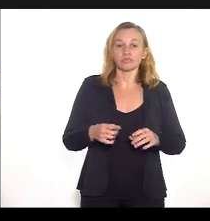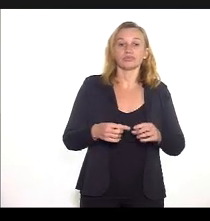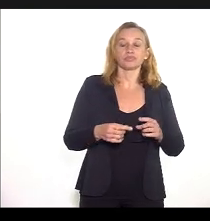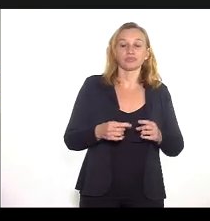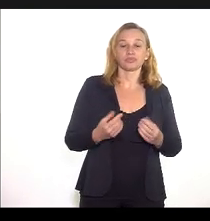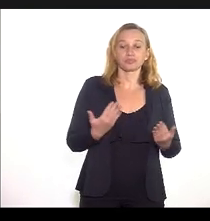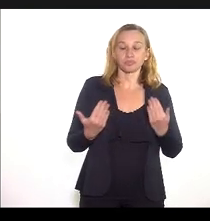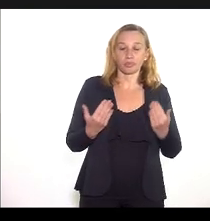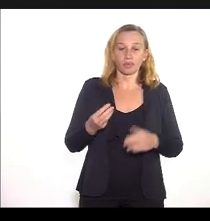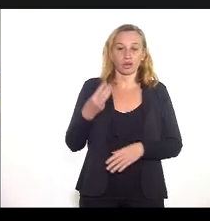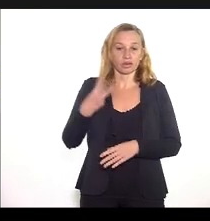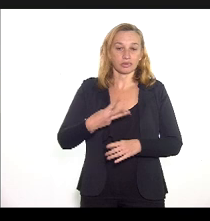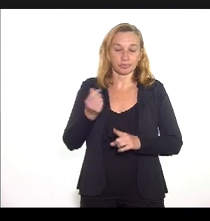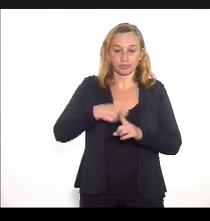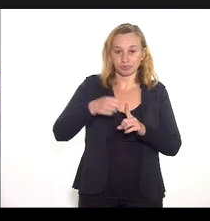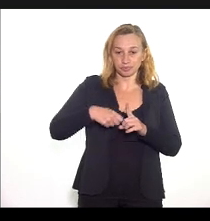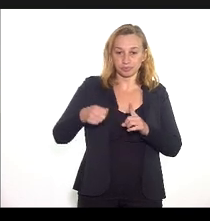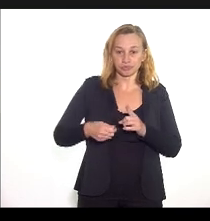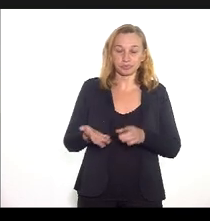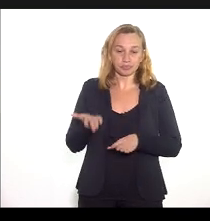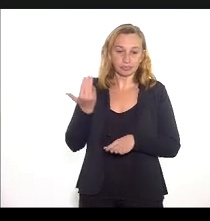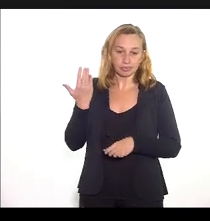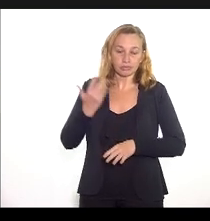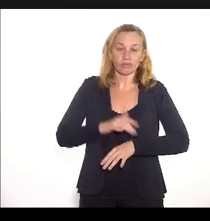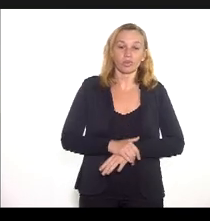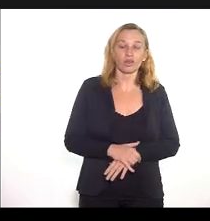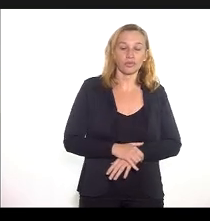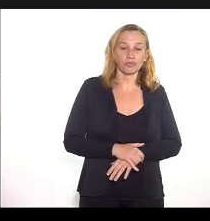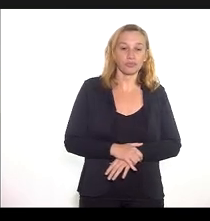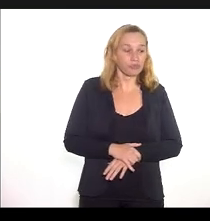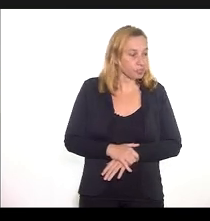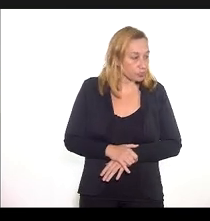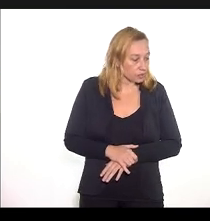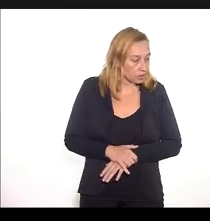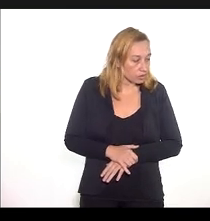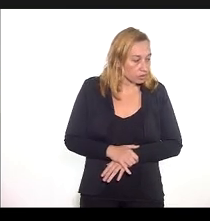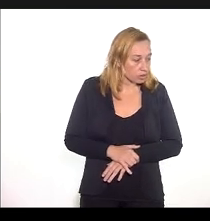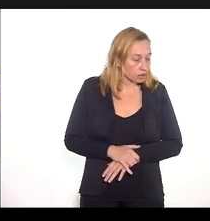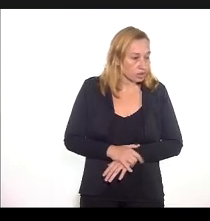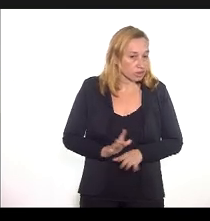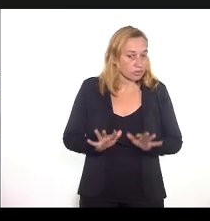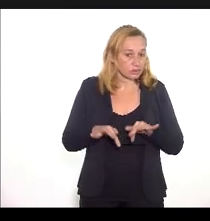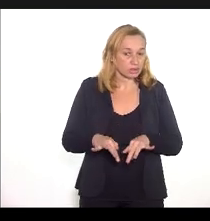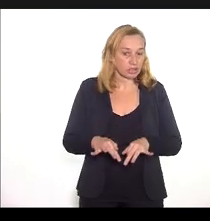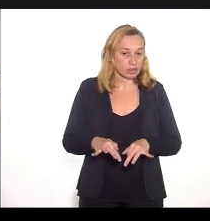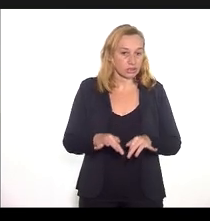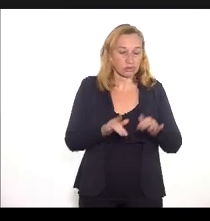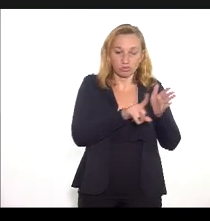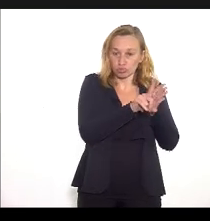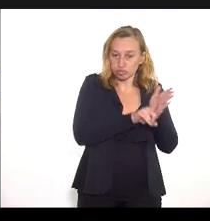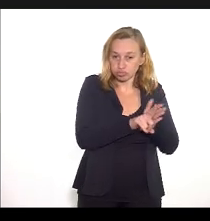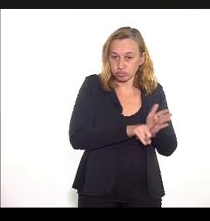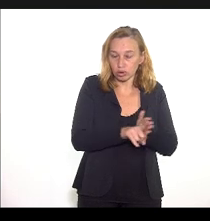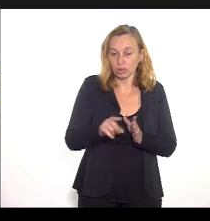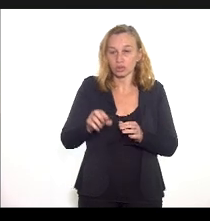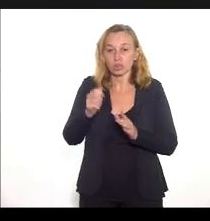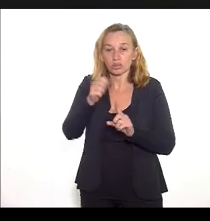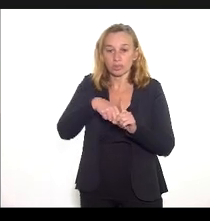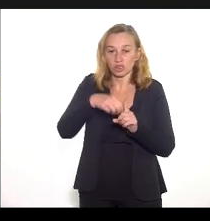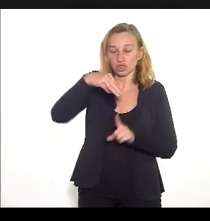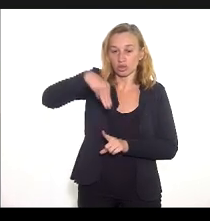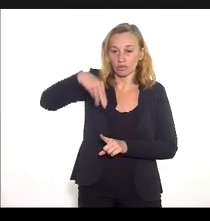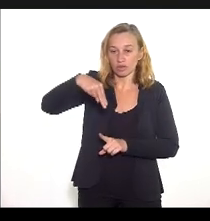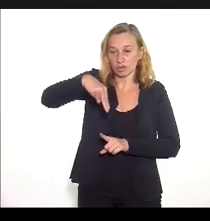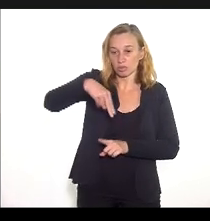anterior, excetuando-se a produção dos procedimentos com finalidade diagnóstica do mês de novembro de